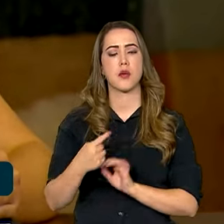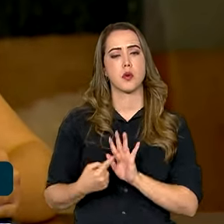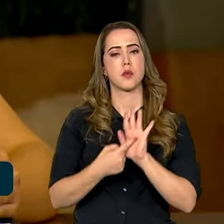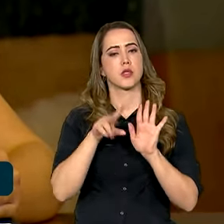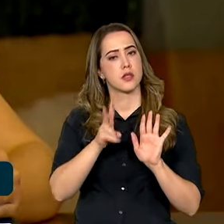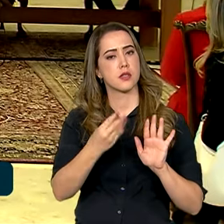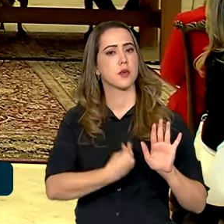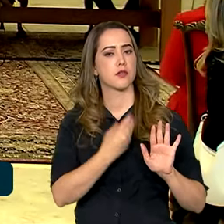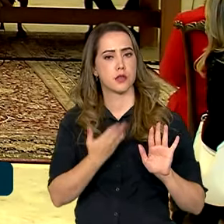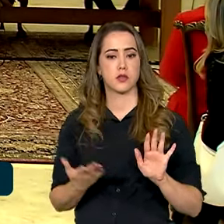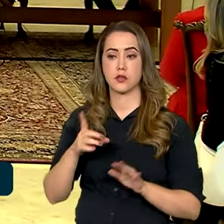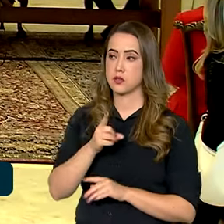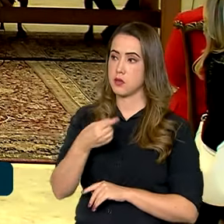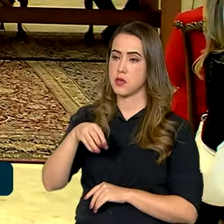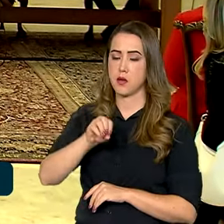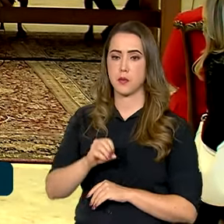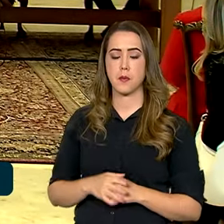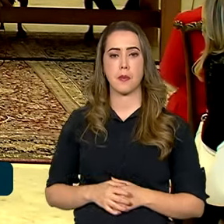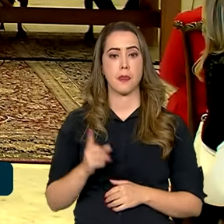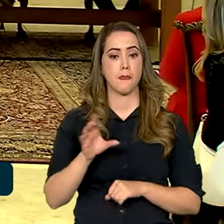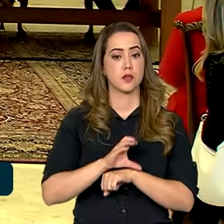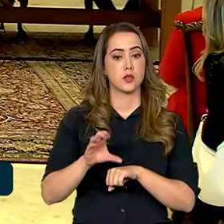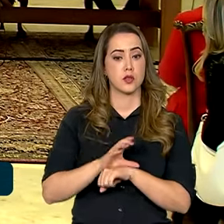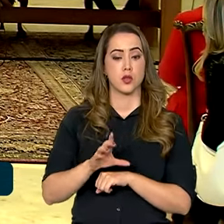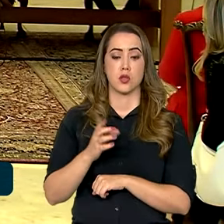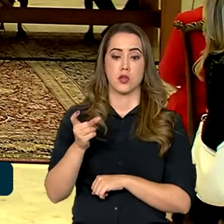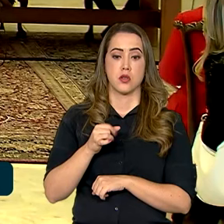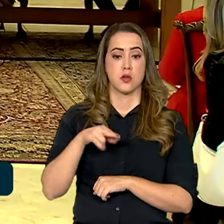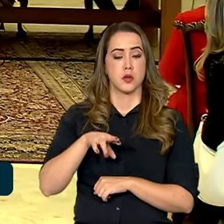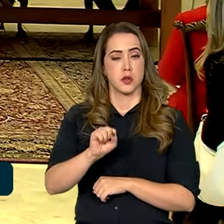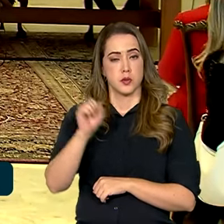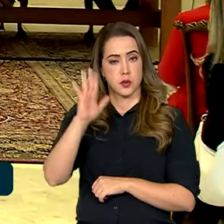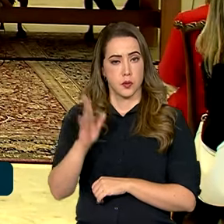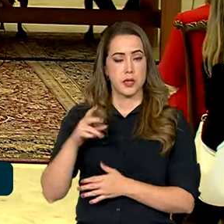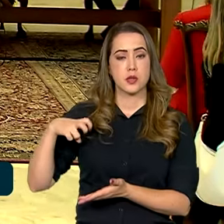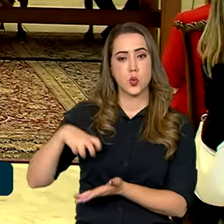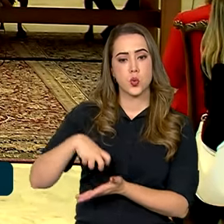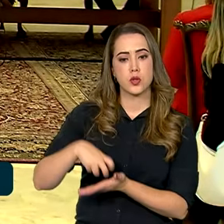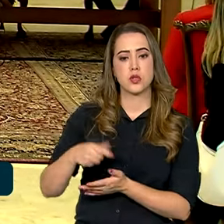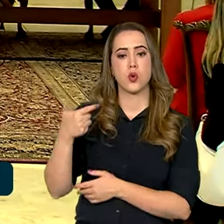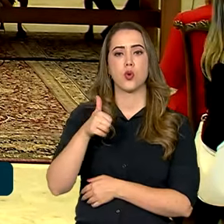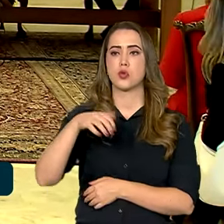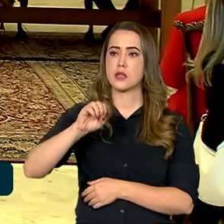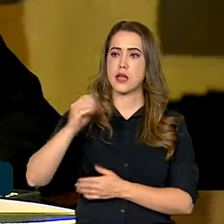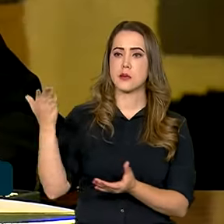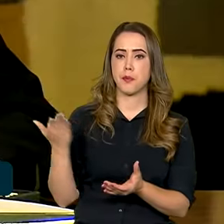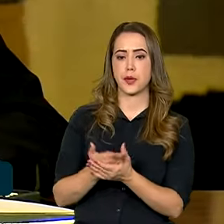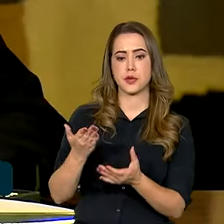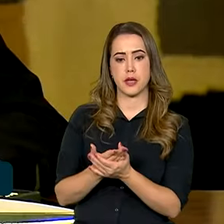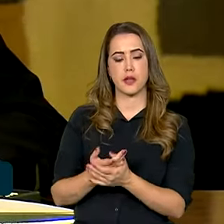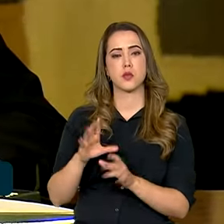de Damião Ximenes. Desde o caso Ximenes Lopes, o Brasil foi condenado em outros dez processos